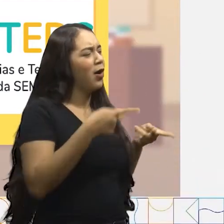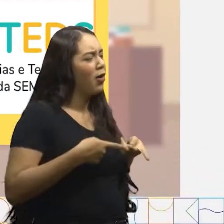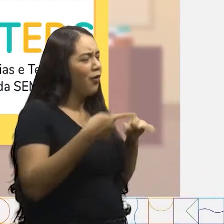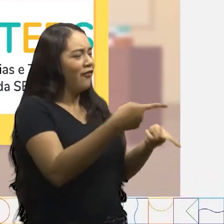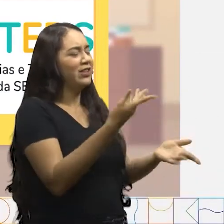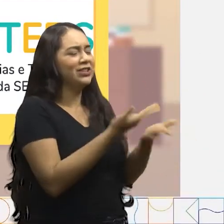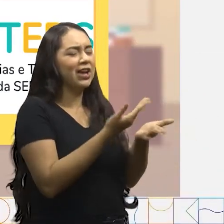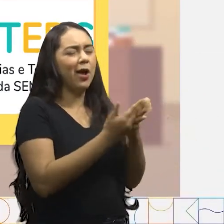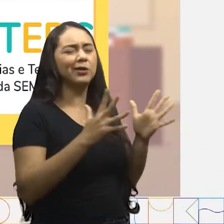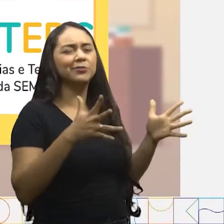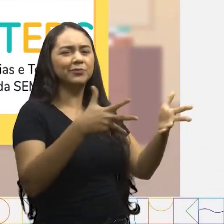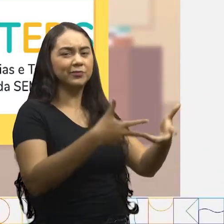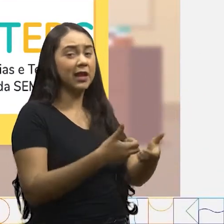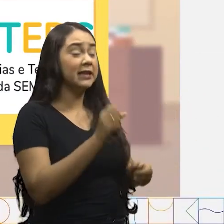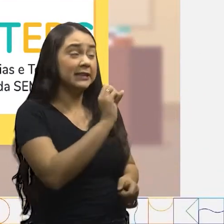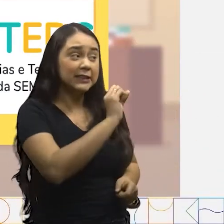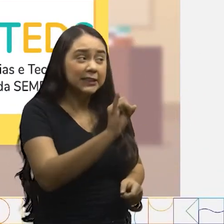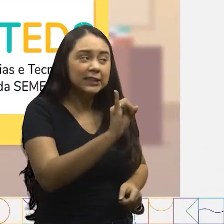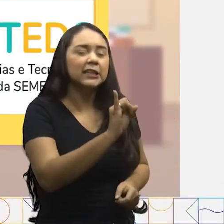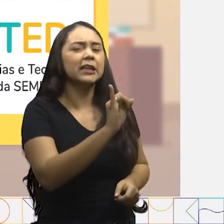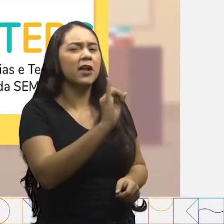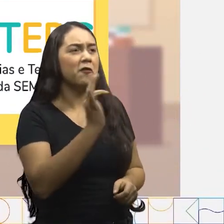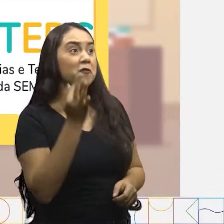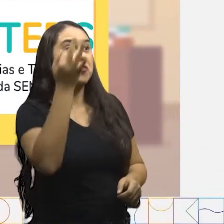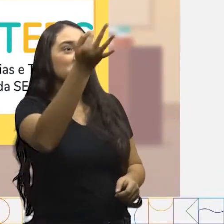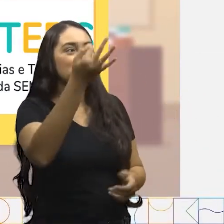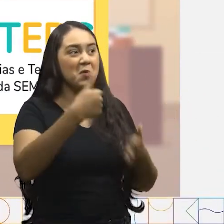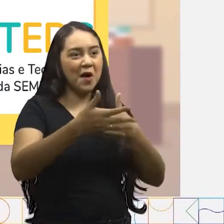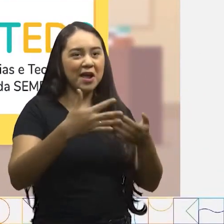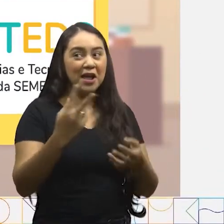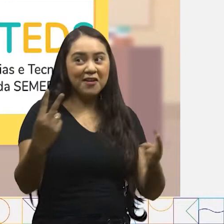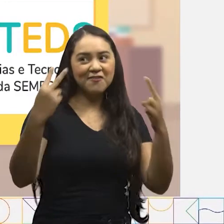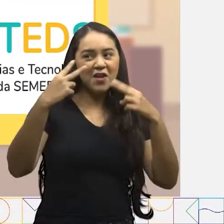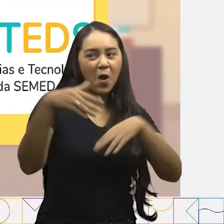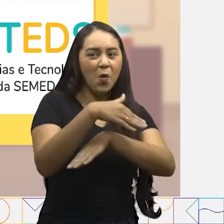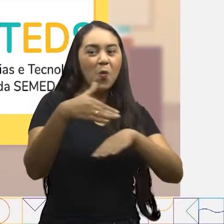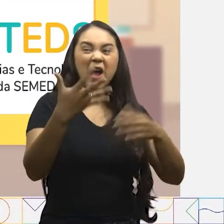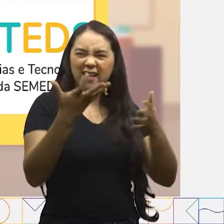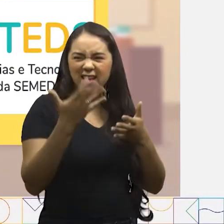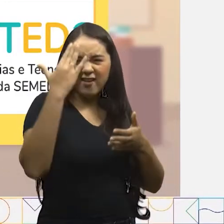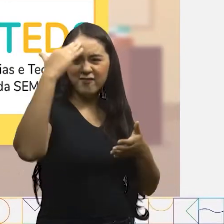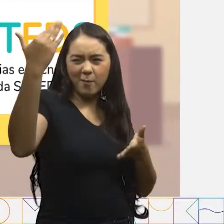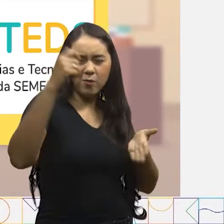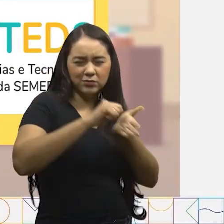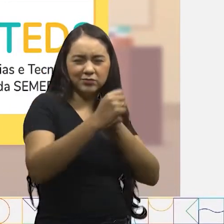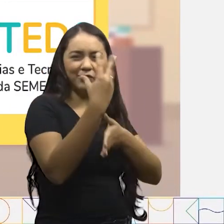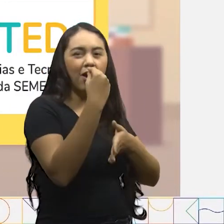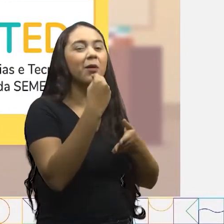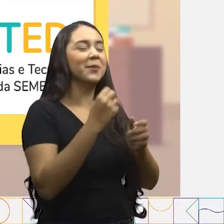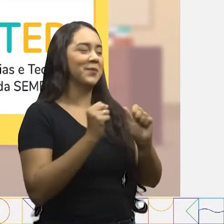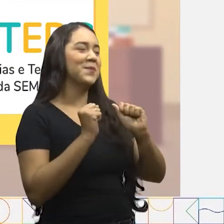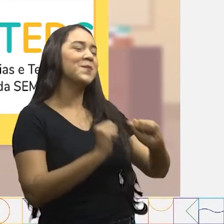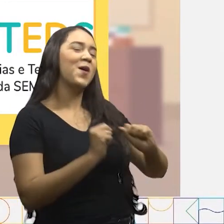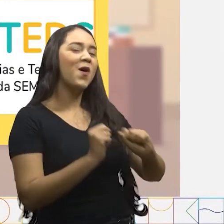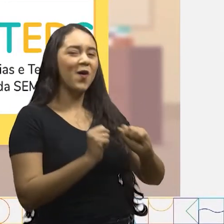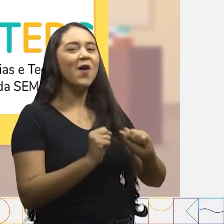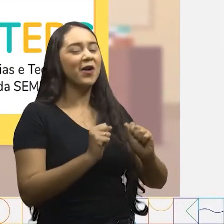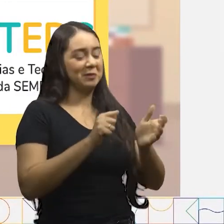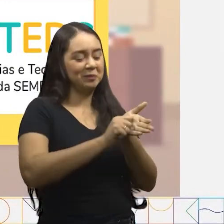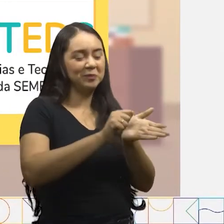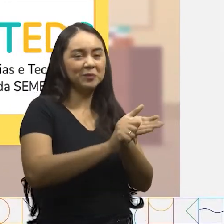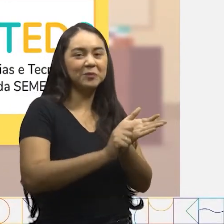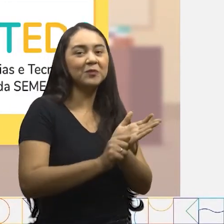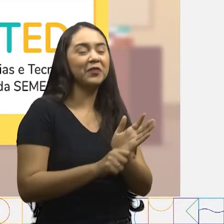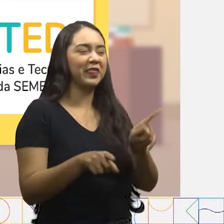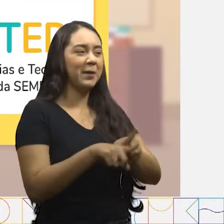legal participar da sua aula E se por acaso alguém nos vê na rua e quiser um autógrafo Nós fazemos